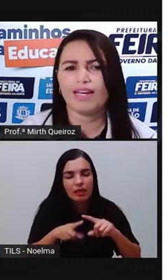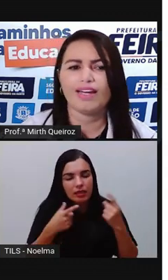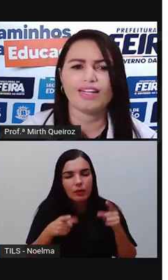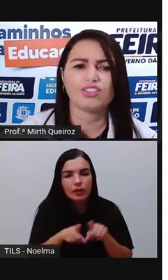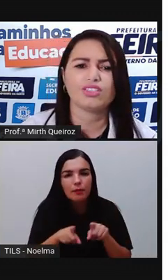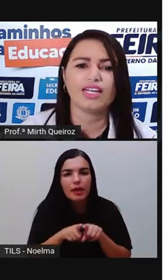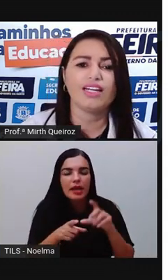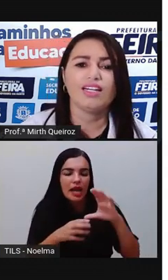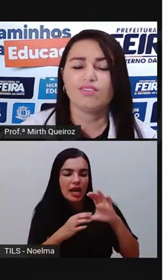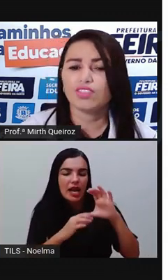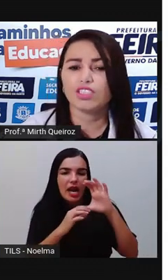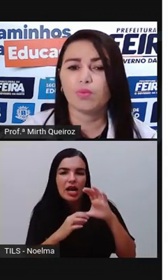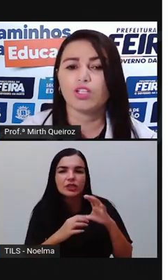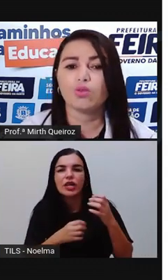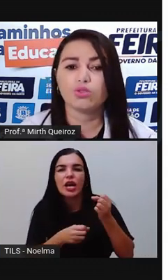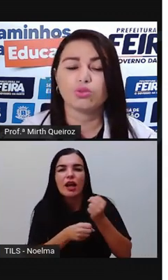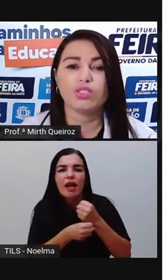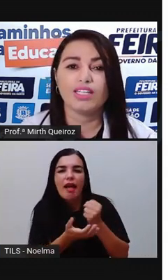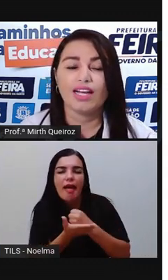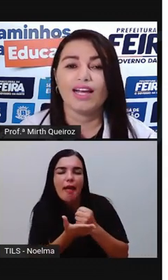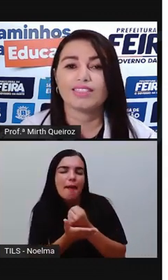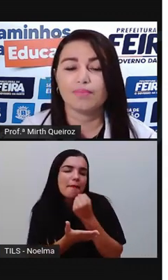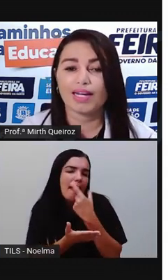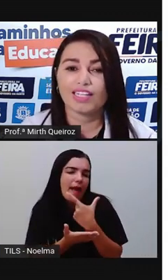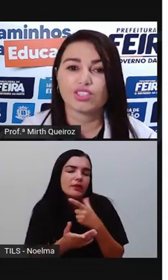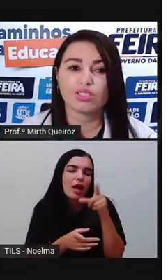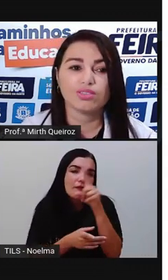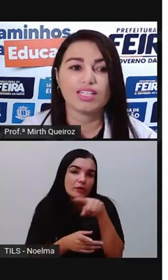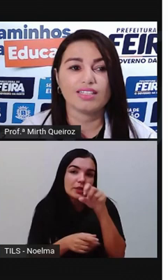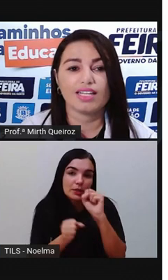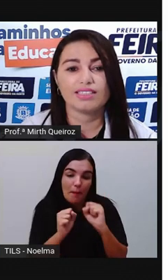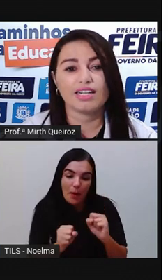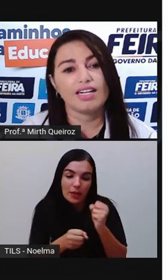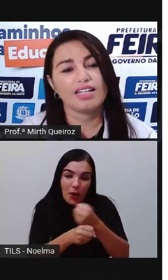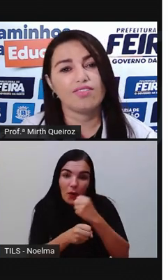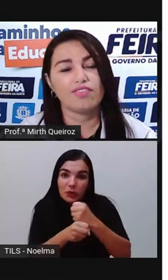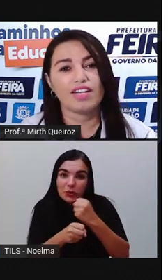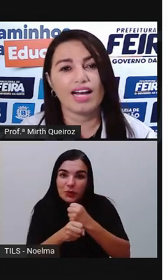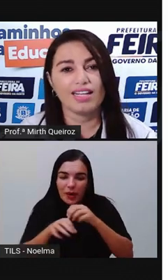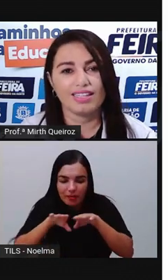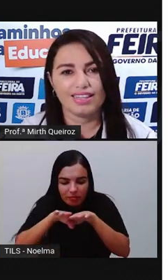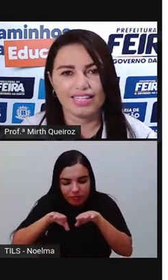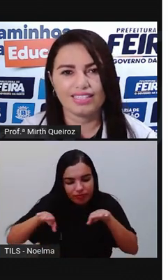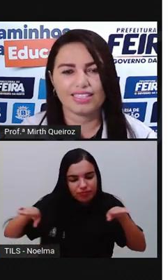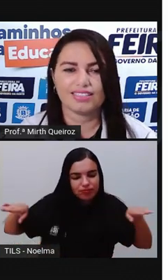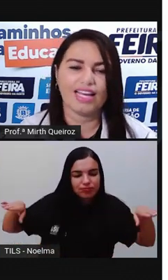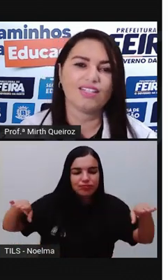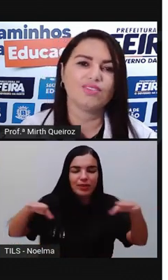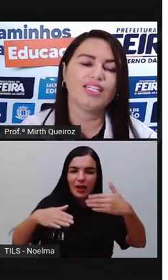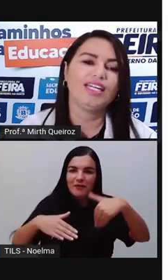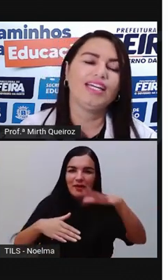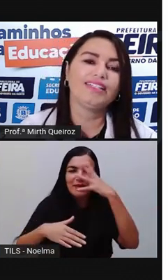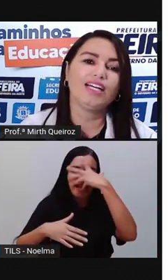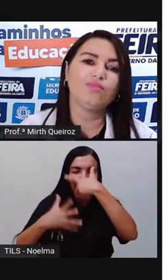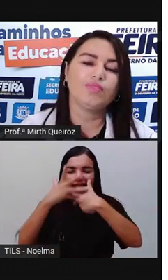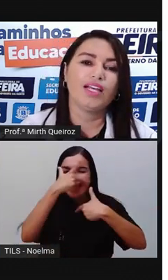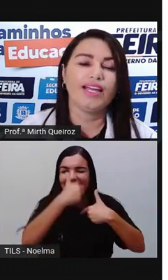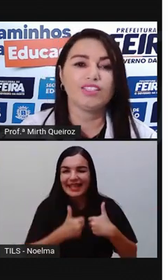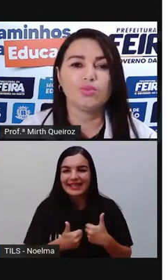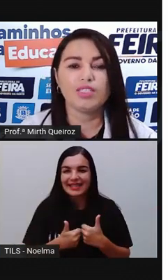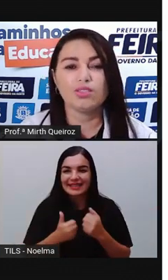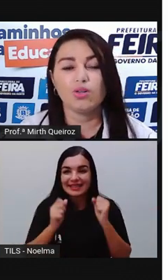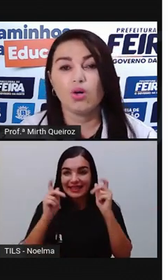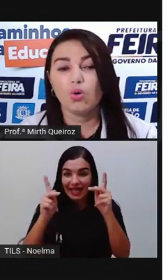remédios, né? Vocês podem construir essa maquete que eu tenho certeza que vai ficar linda, certo? Então,